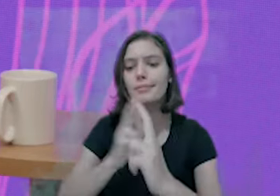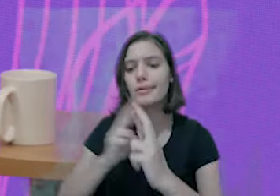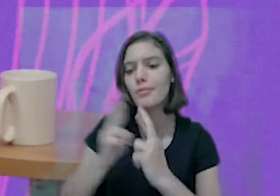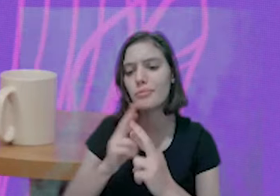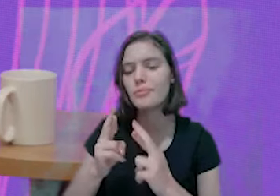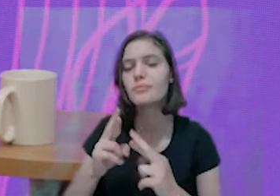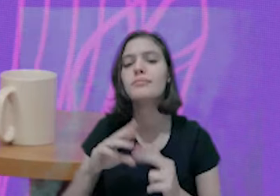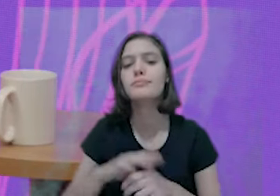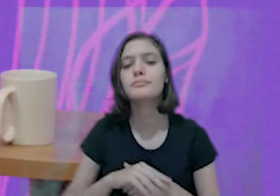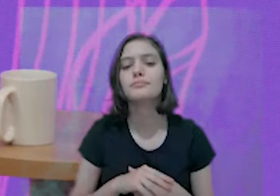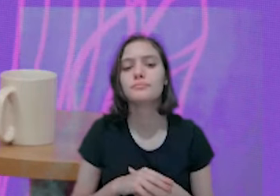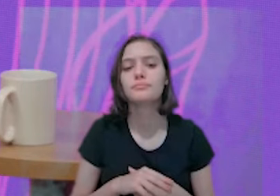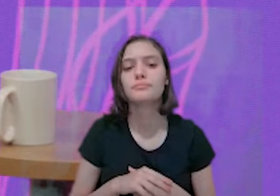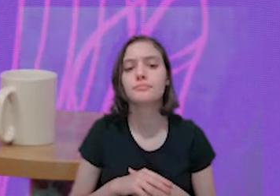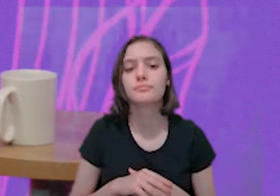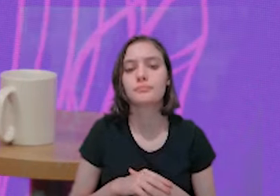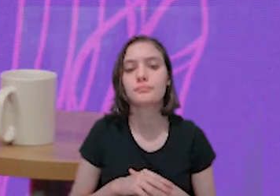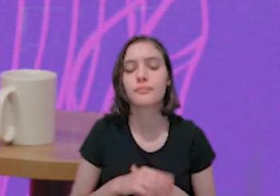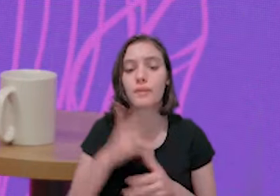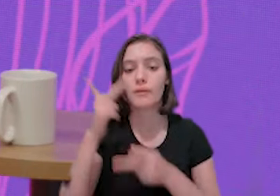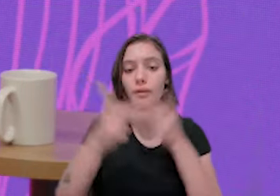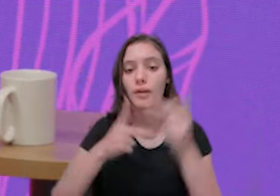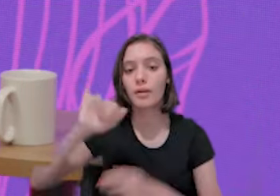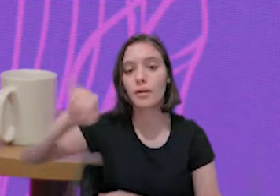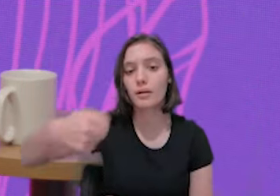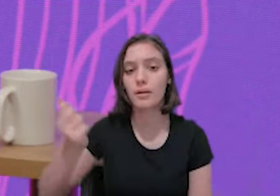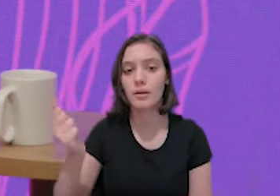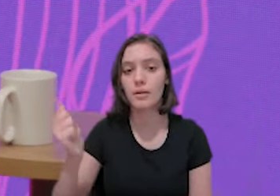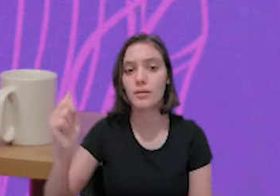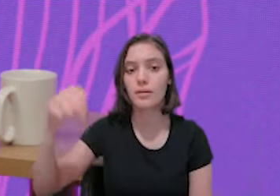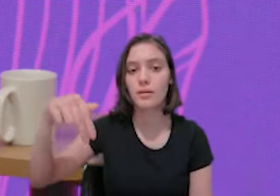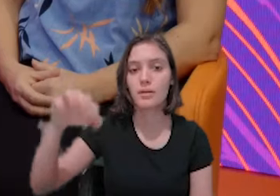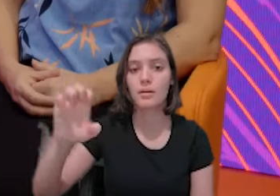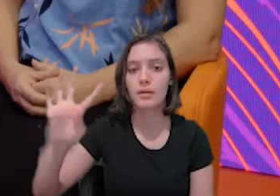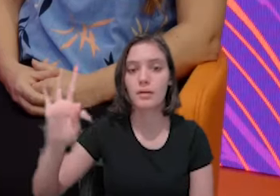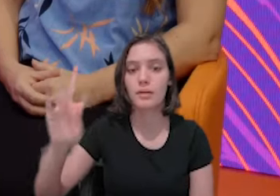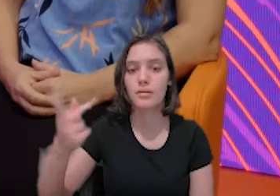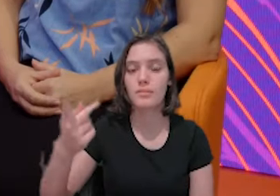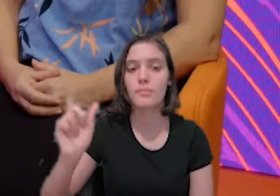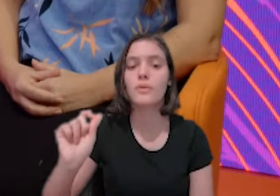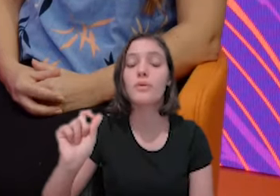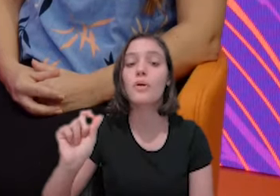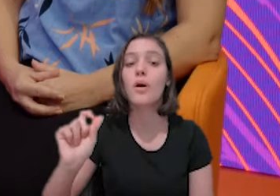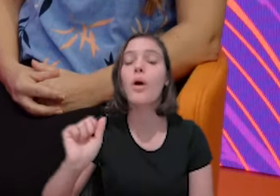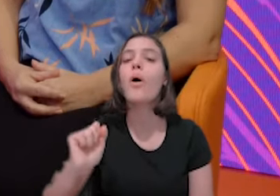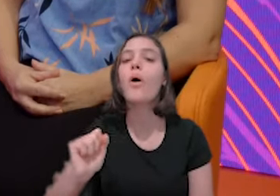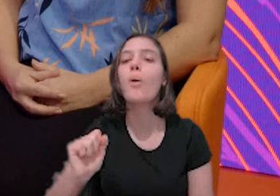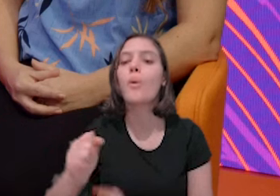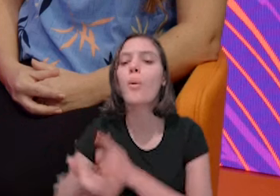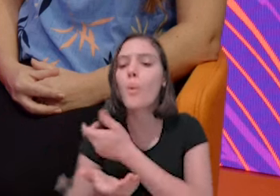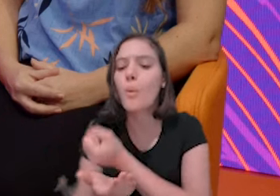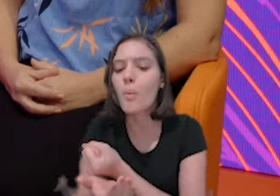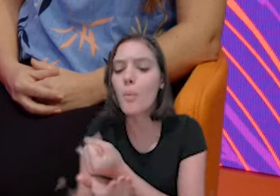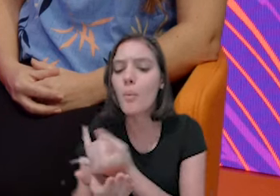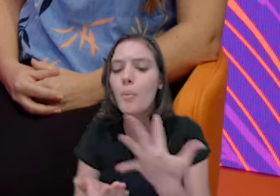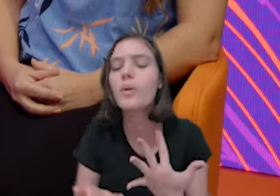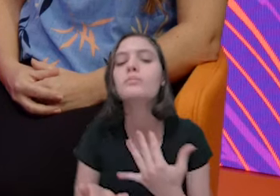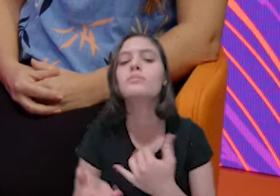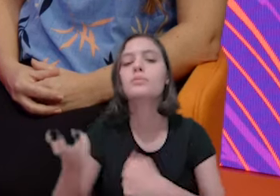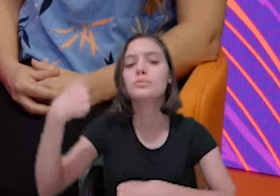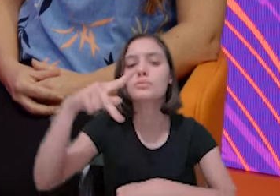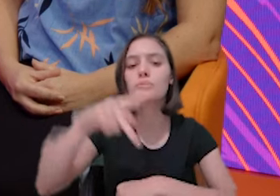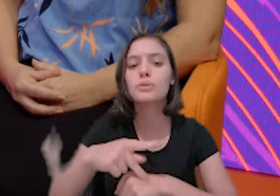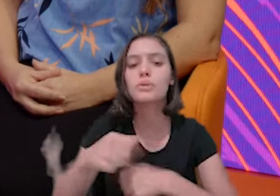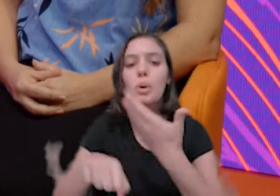são as nacionalidades que mais procuram o Centro de Imigrantes? Quais são os mais comuns? Os mais comuns que procuram nós lá no